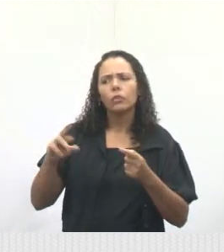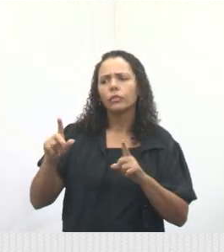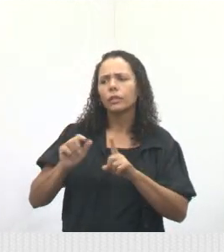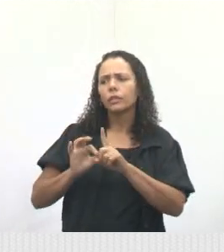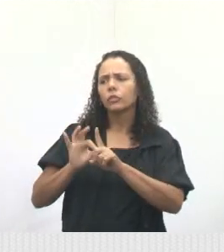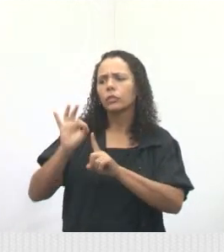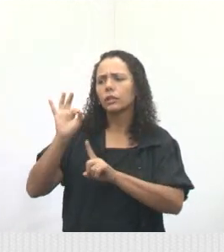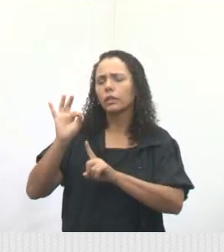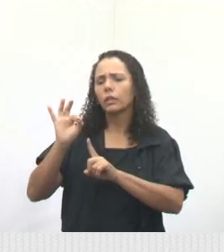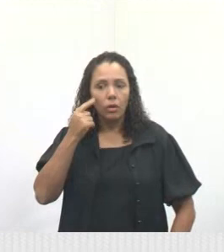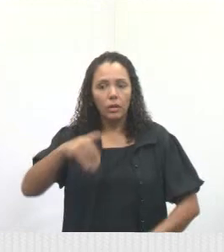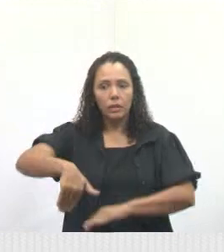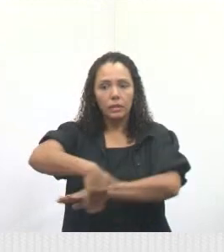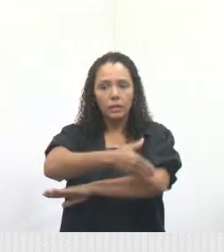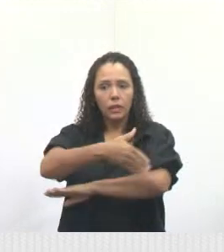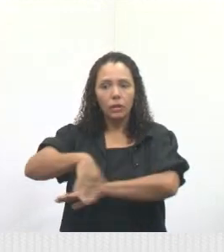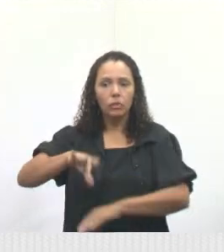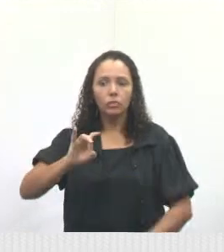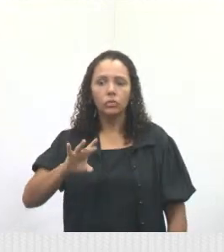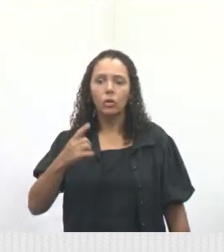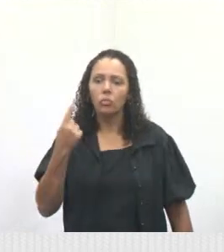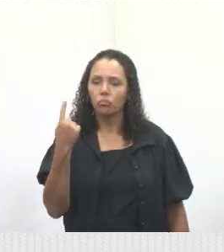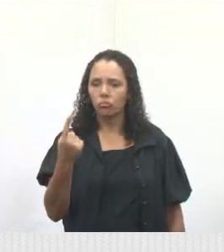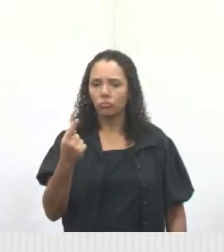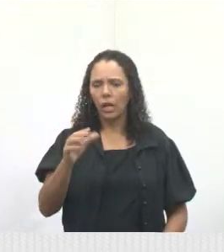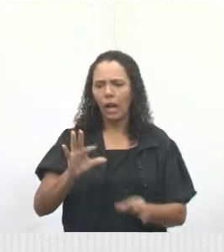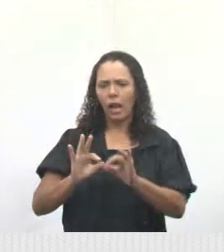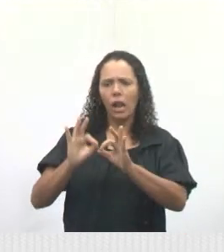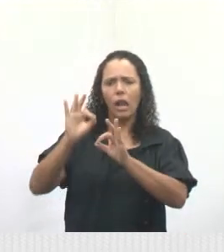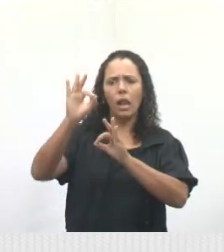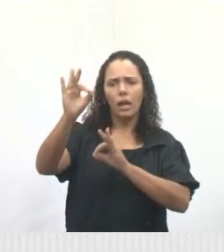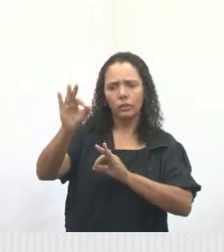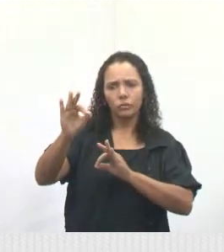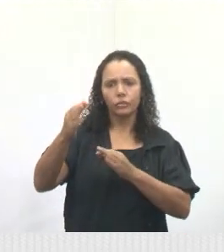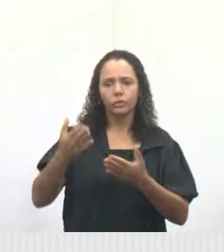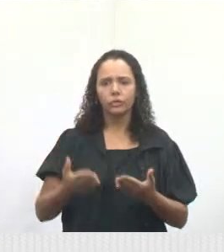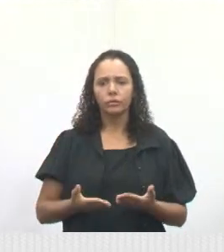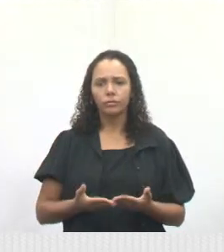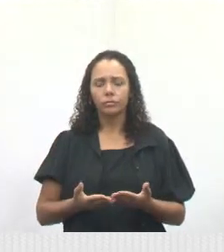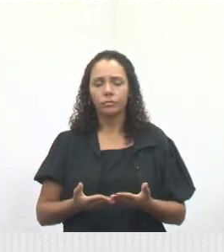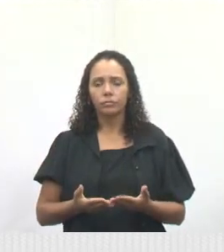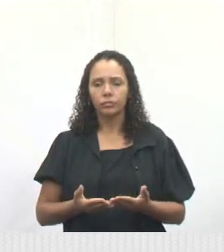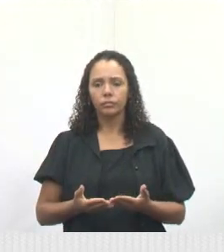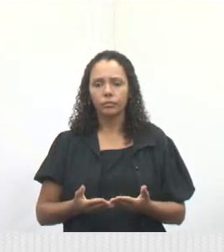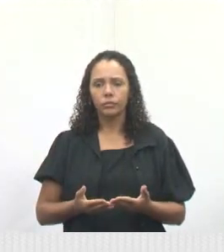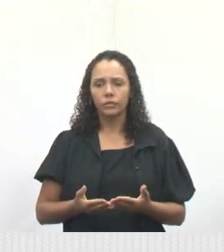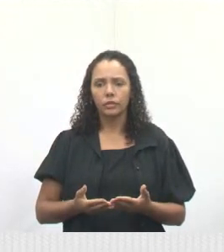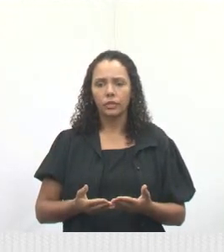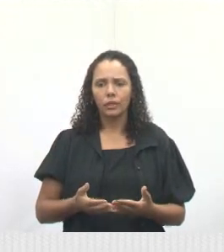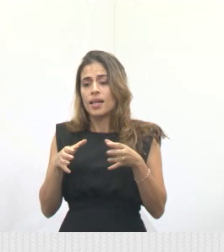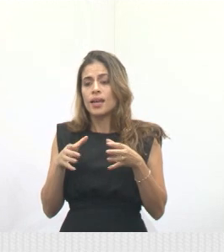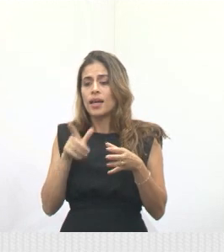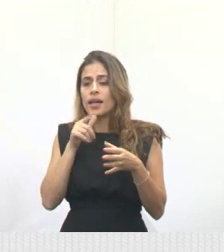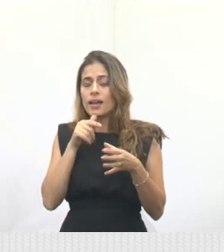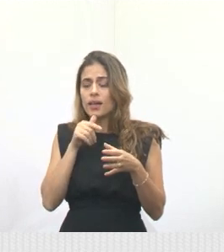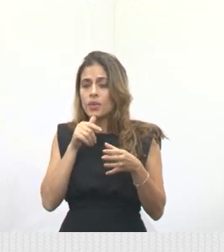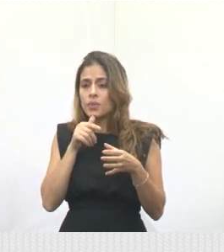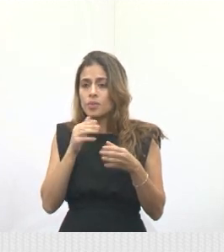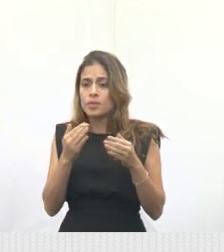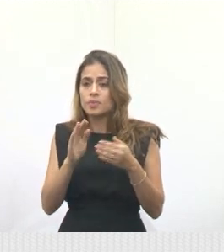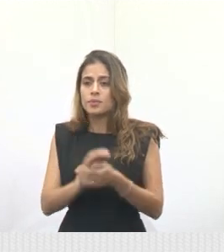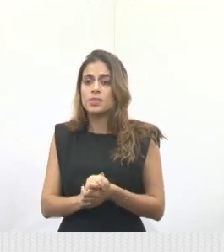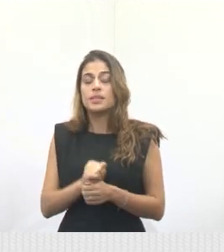Boa noite a todos. Eu vou pedir para estar colocando meus slides, que eu estou sem meu roteiro aqui no momento, que eu acho que ele